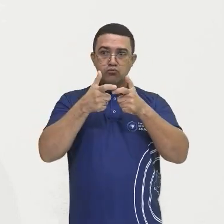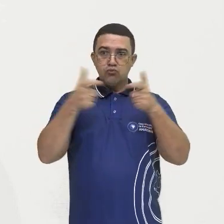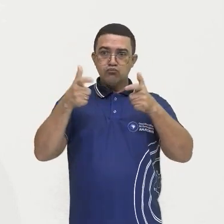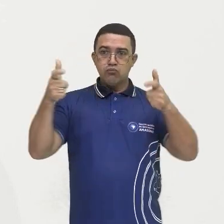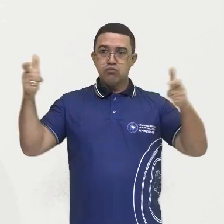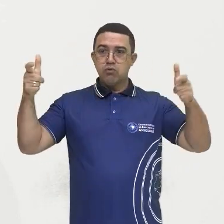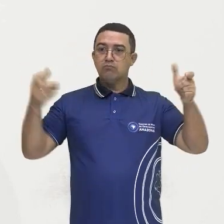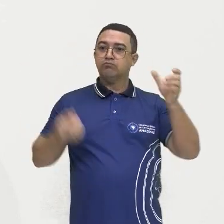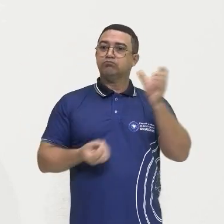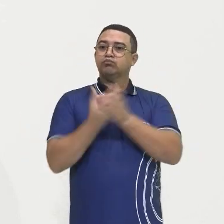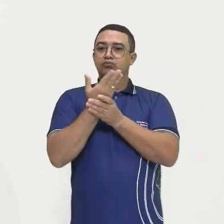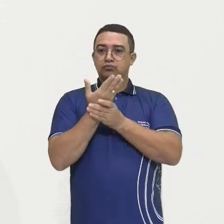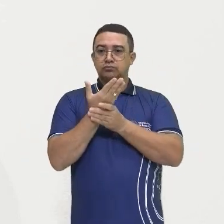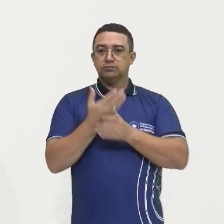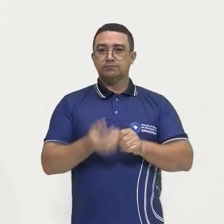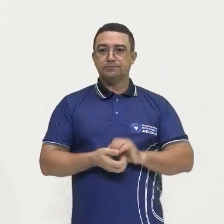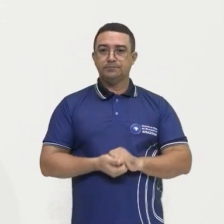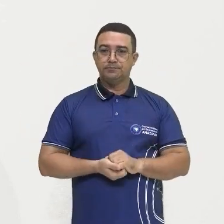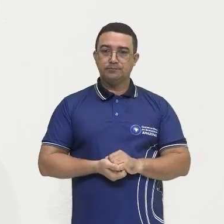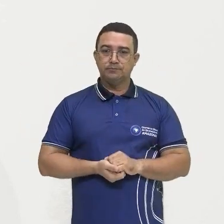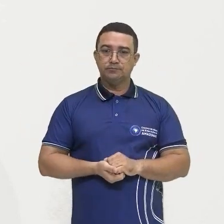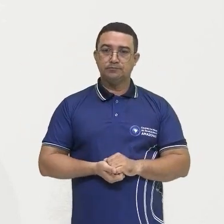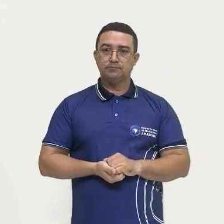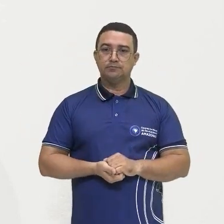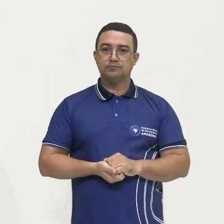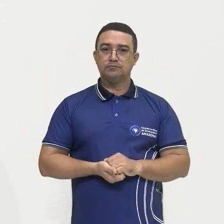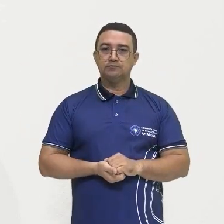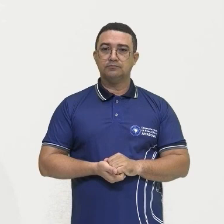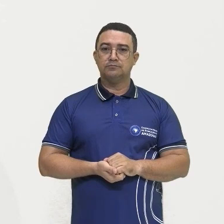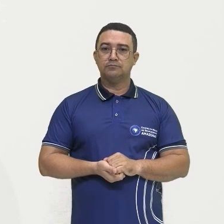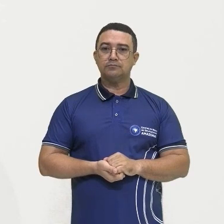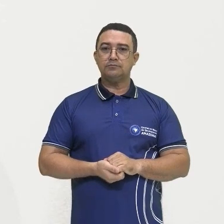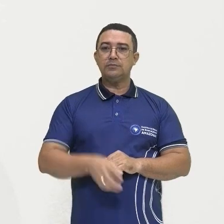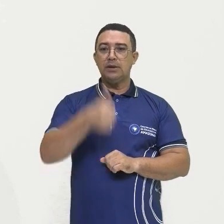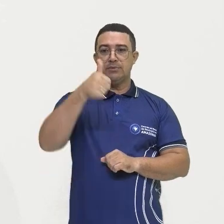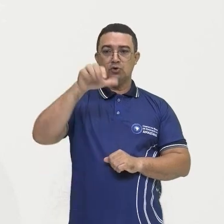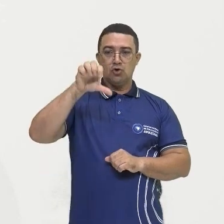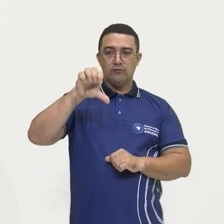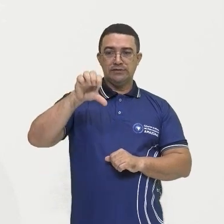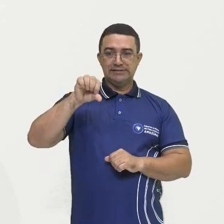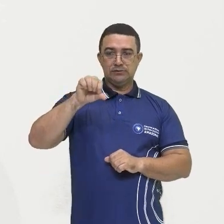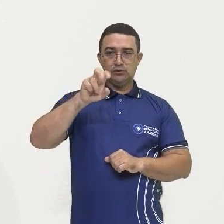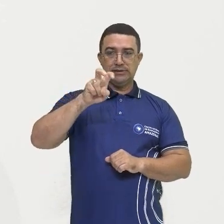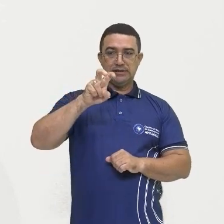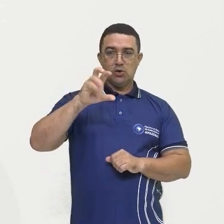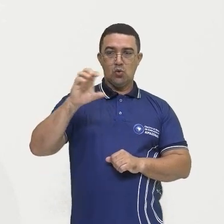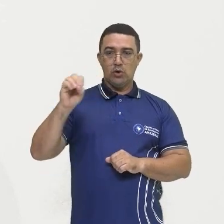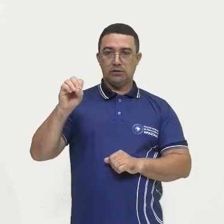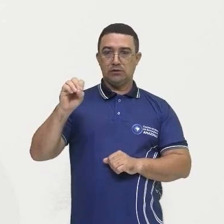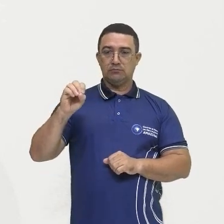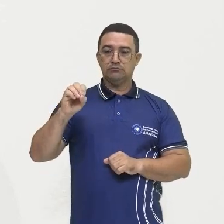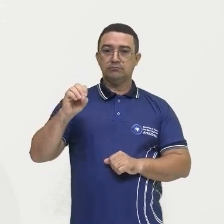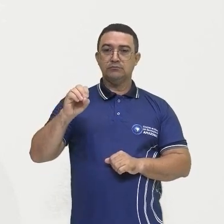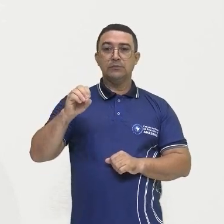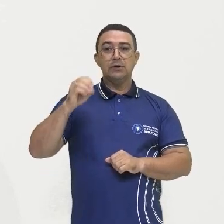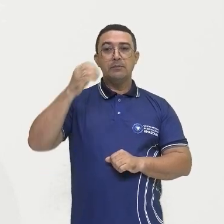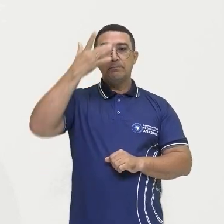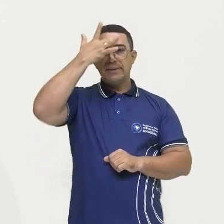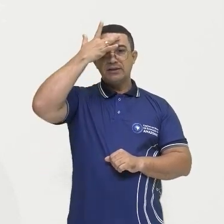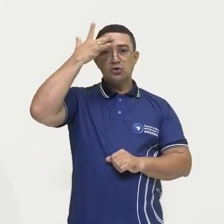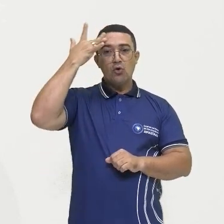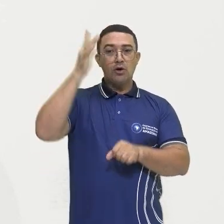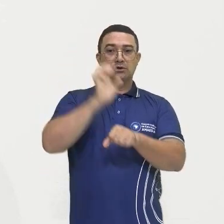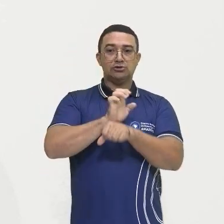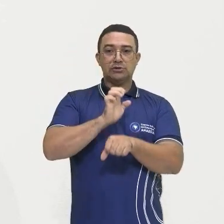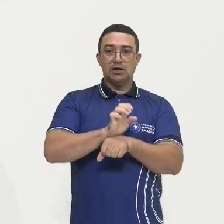surgindo como uma dessas tendências. Na década de 50, que a gente tem a população de 514 mil de todo